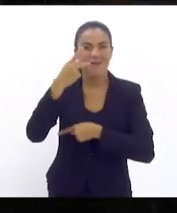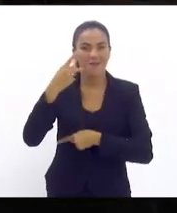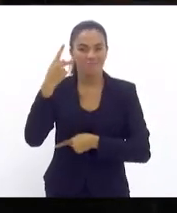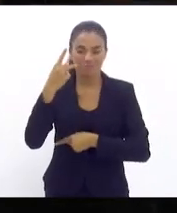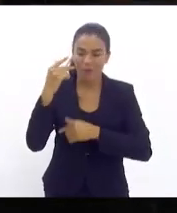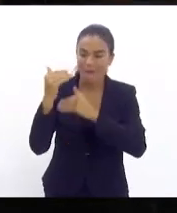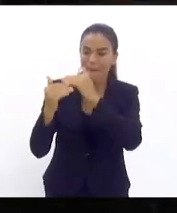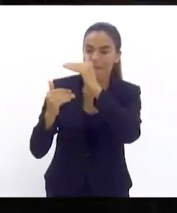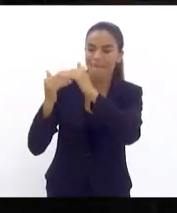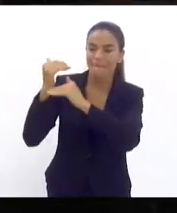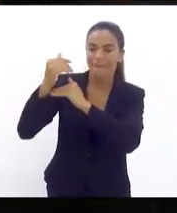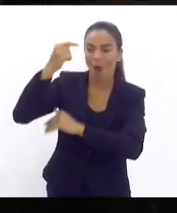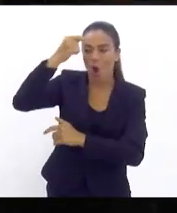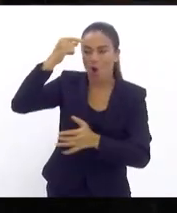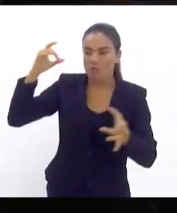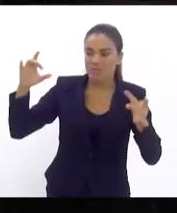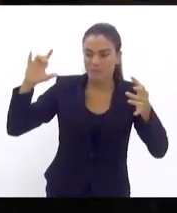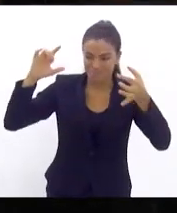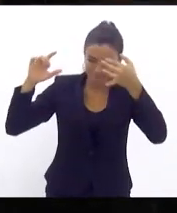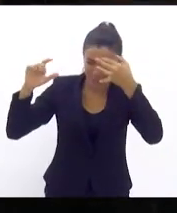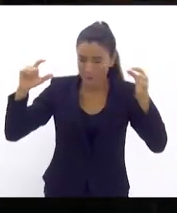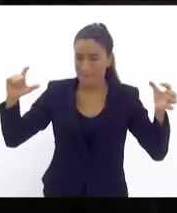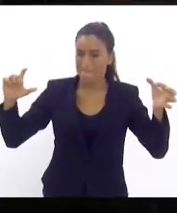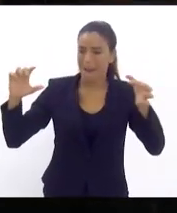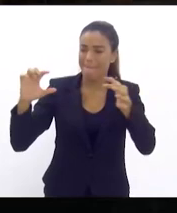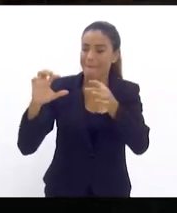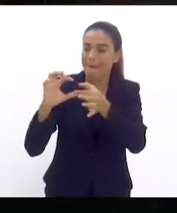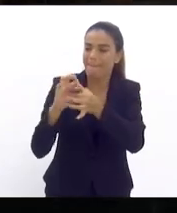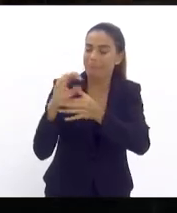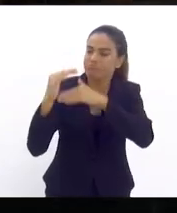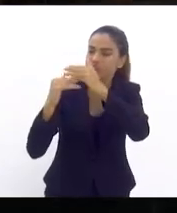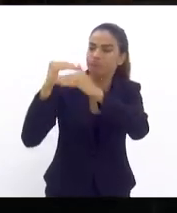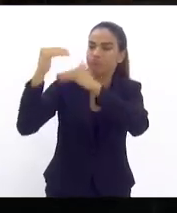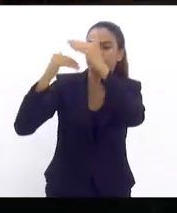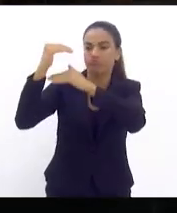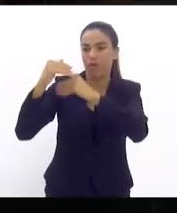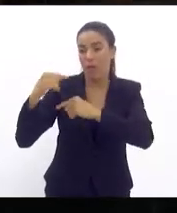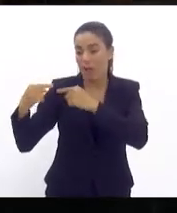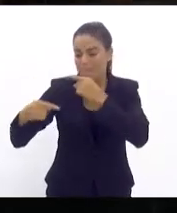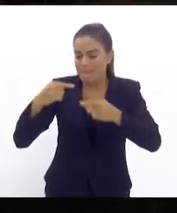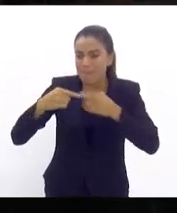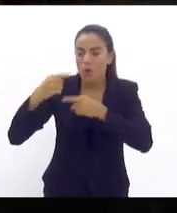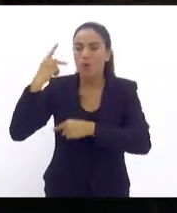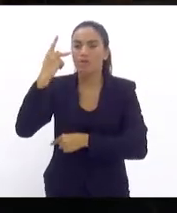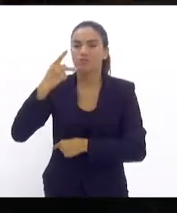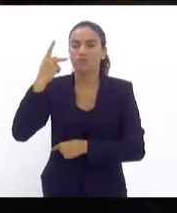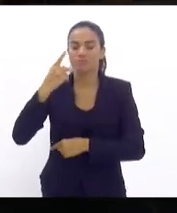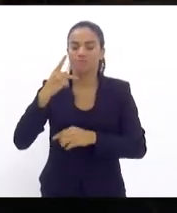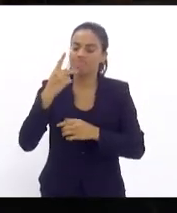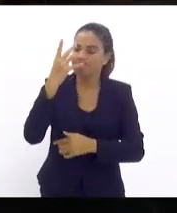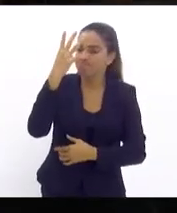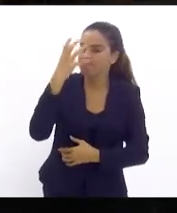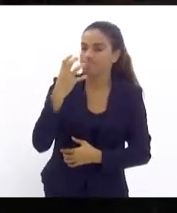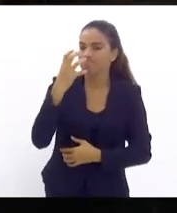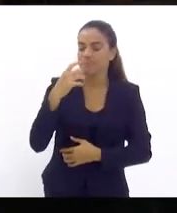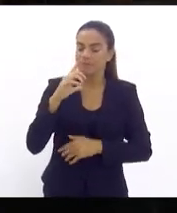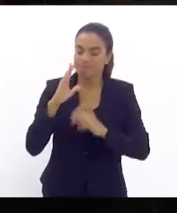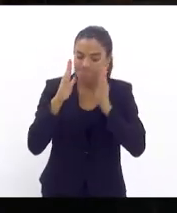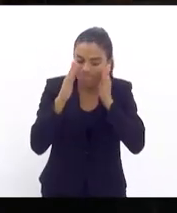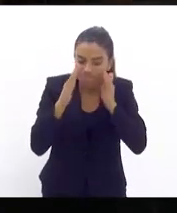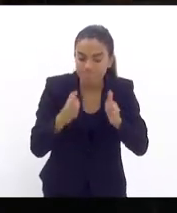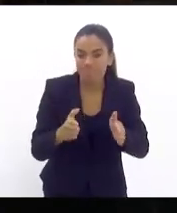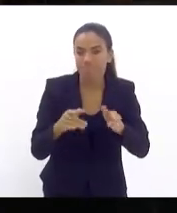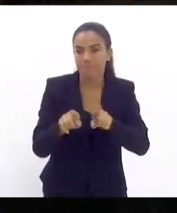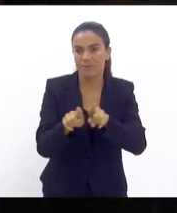construção de consensos para a formulação das boas políticas exige respeito e serenidade para qualificar a